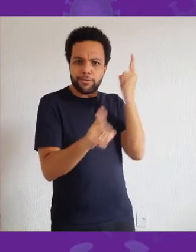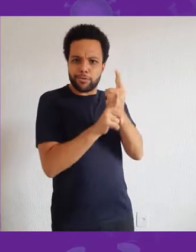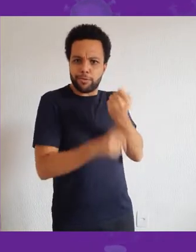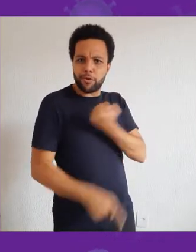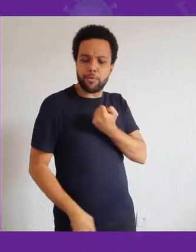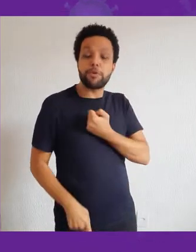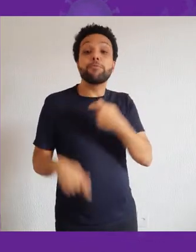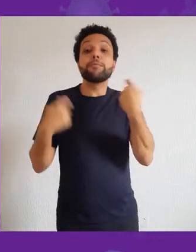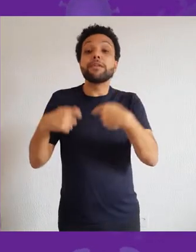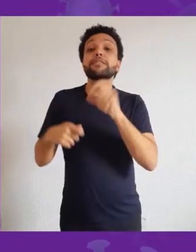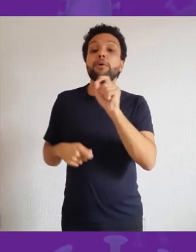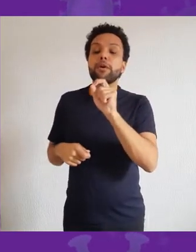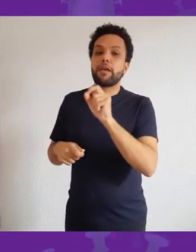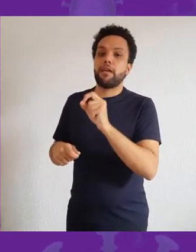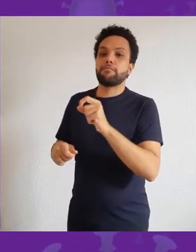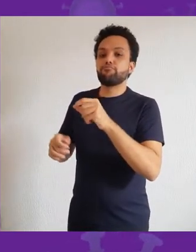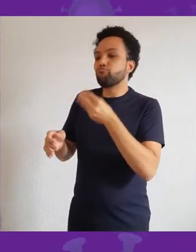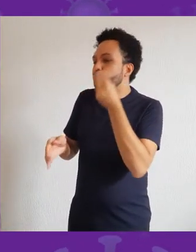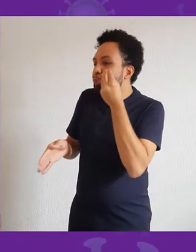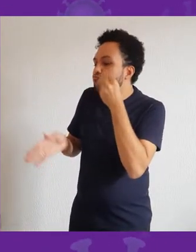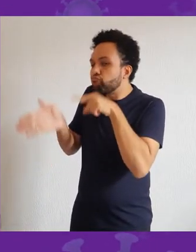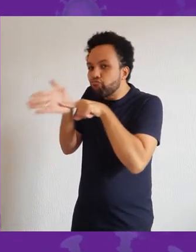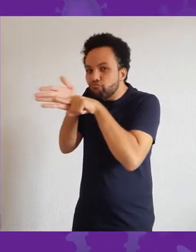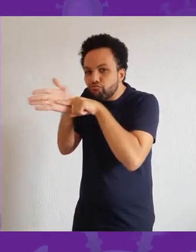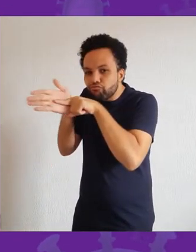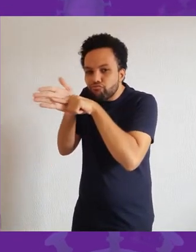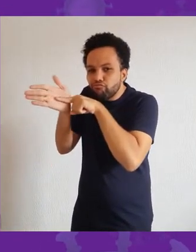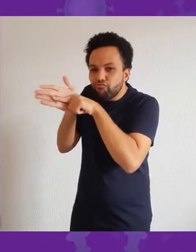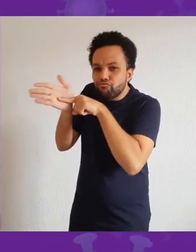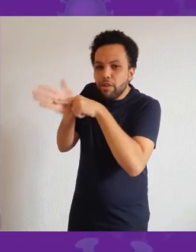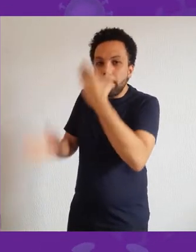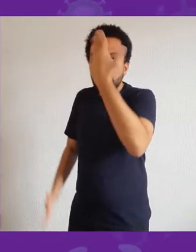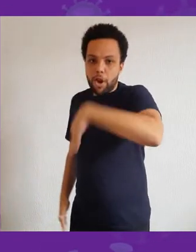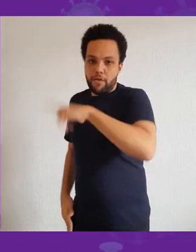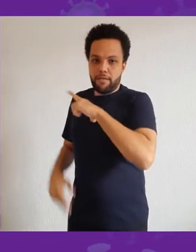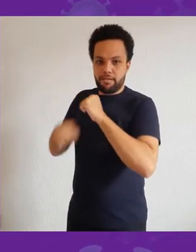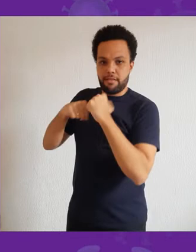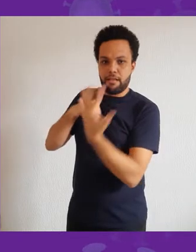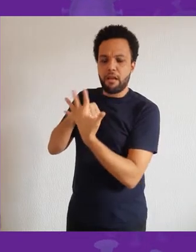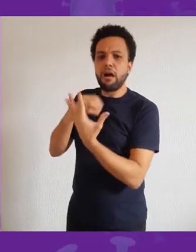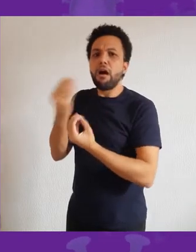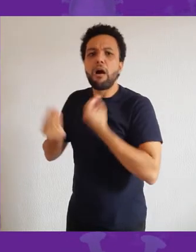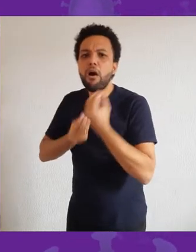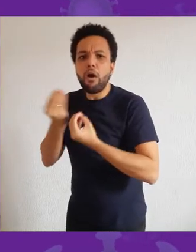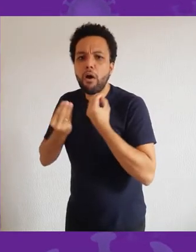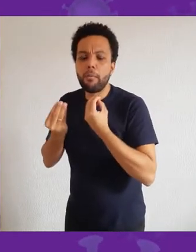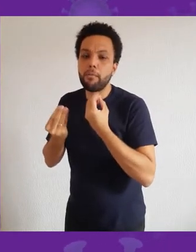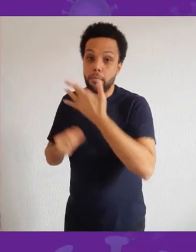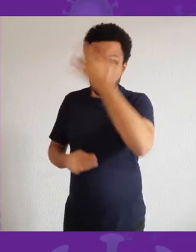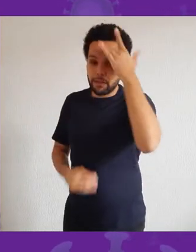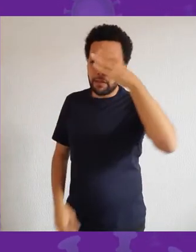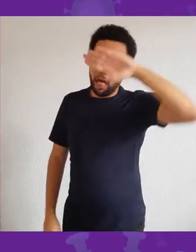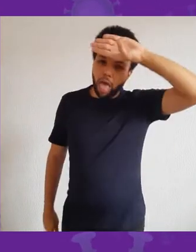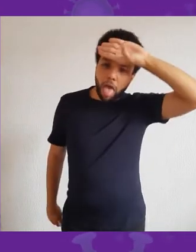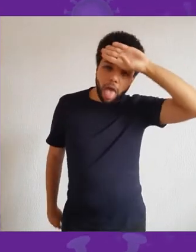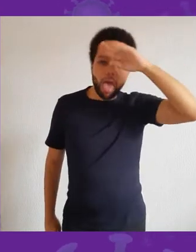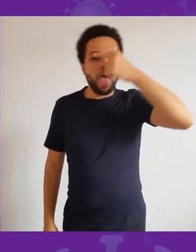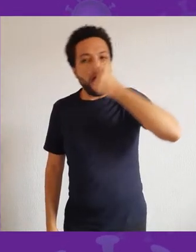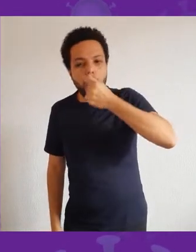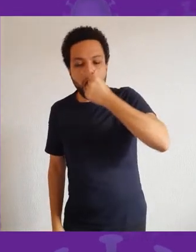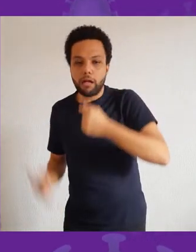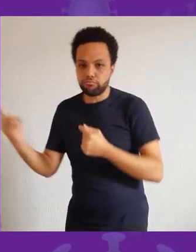epidemiológica e ao mesmo tempo testes que ajudam a fazer essa notificação epidemiológica.